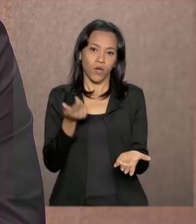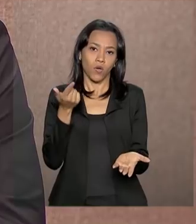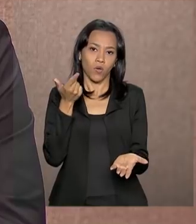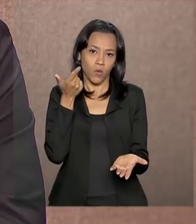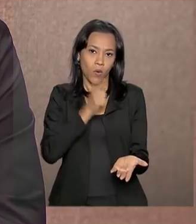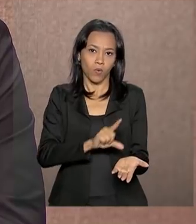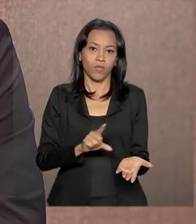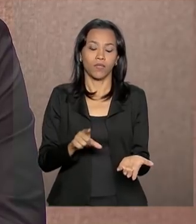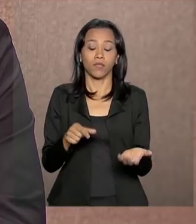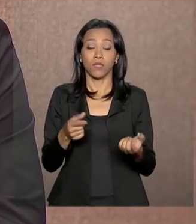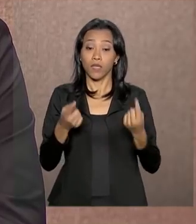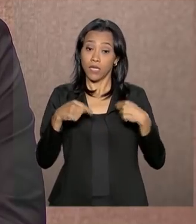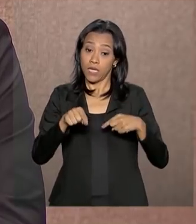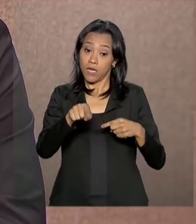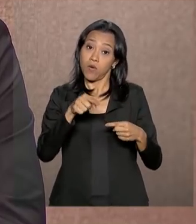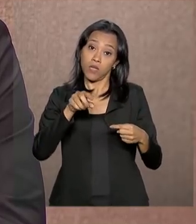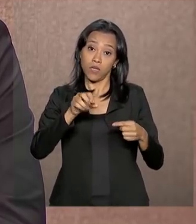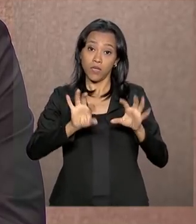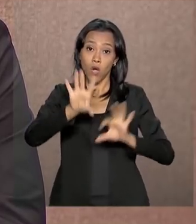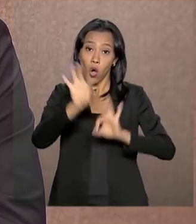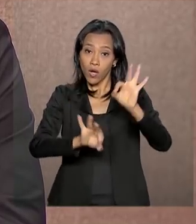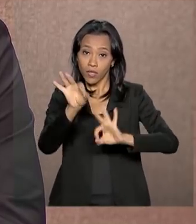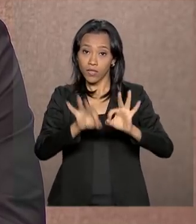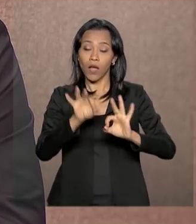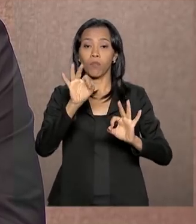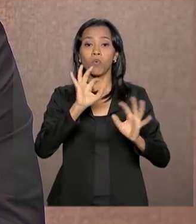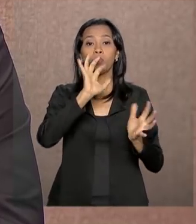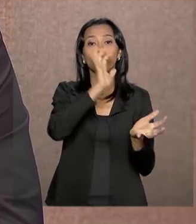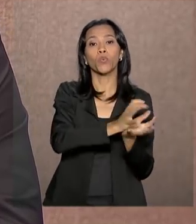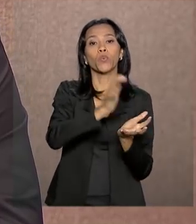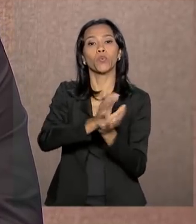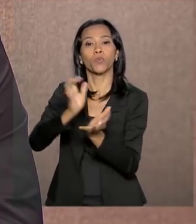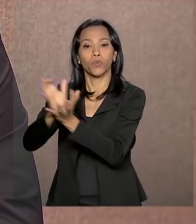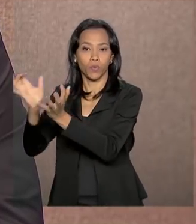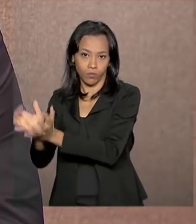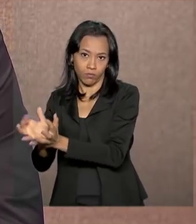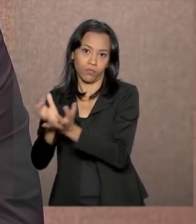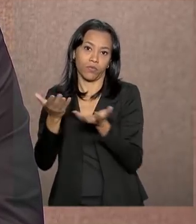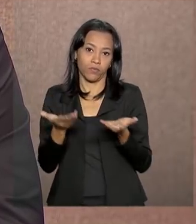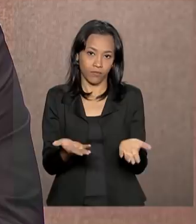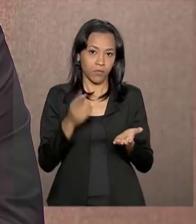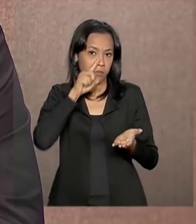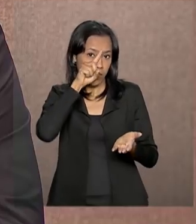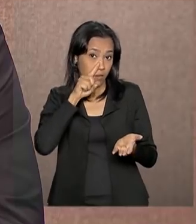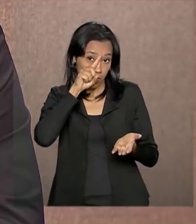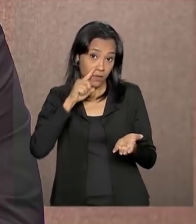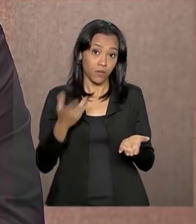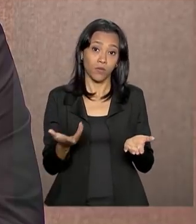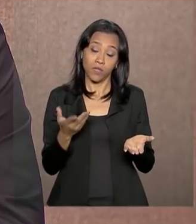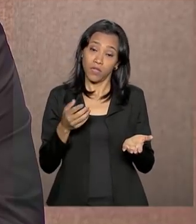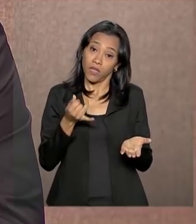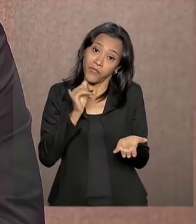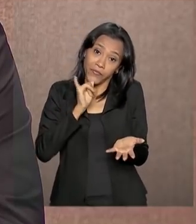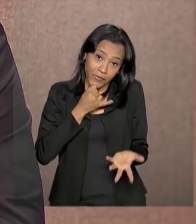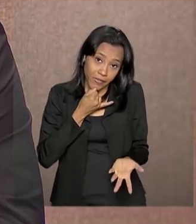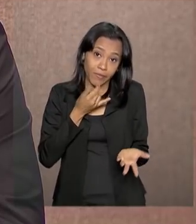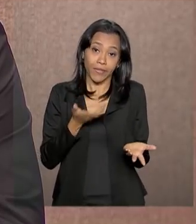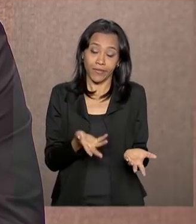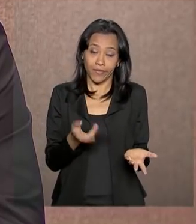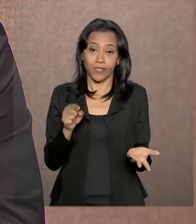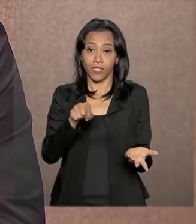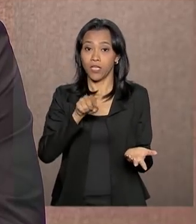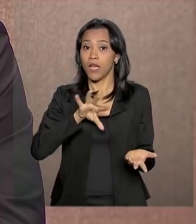identificou-se já que a classificação, ou pelo menos o método de classificação, precisa ser revisto. Infelizmente, essas barragens estavam